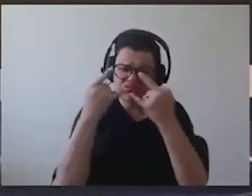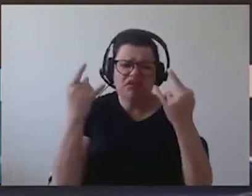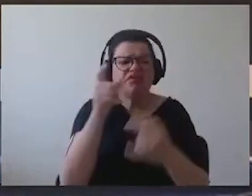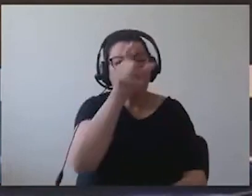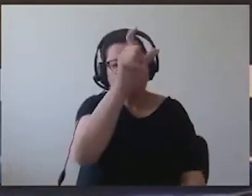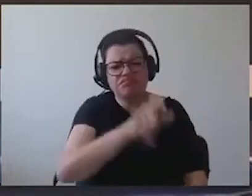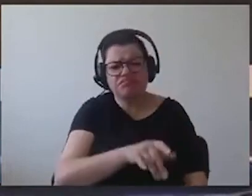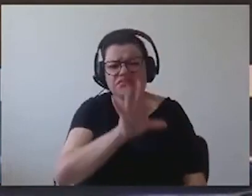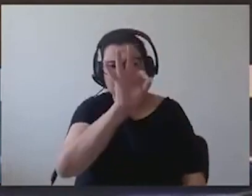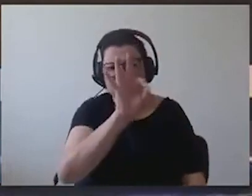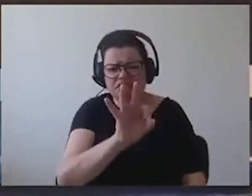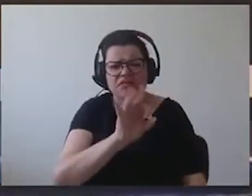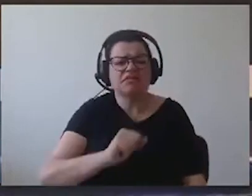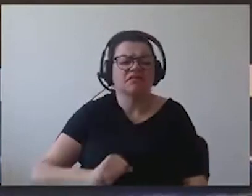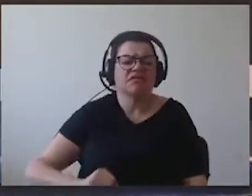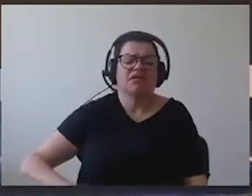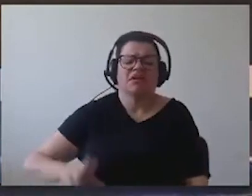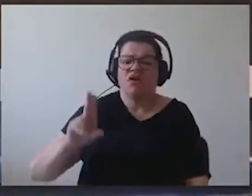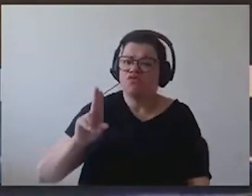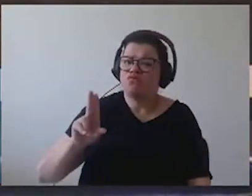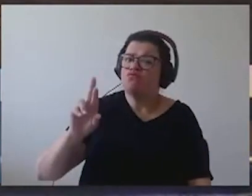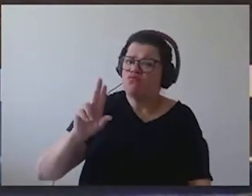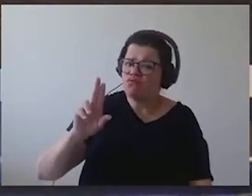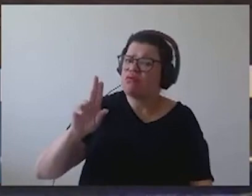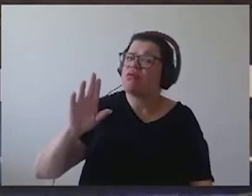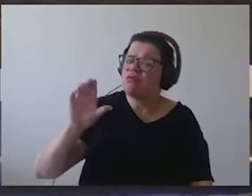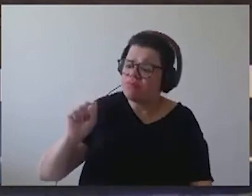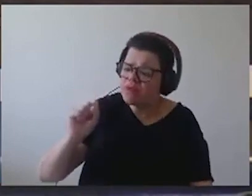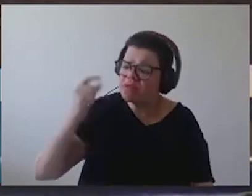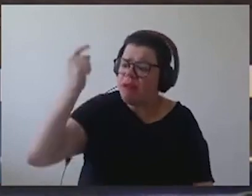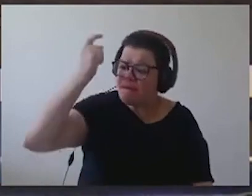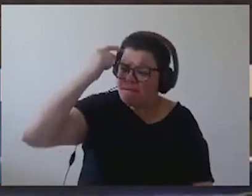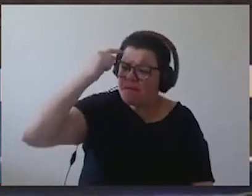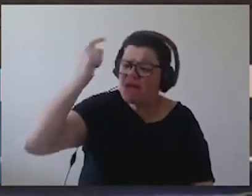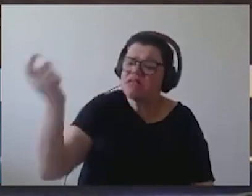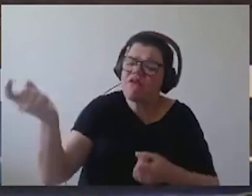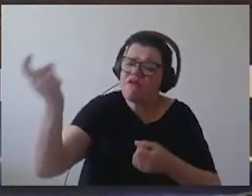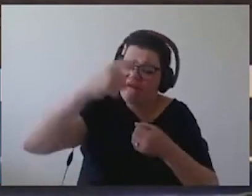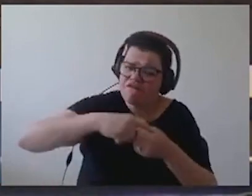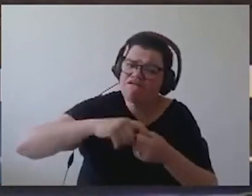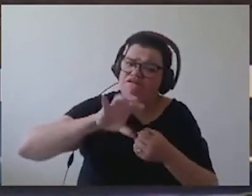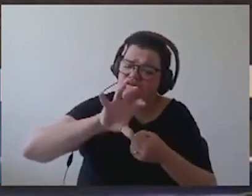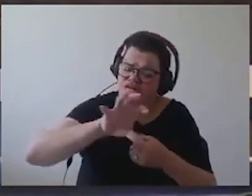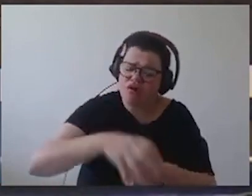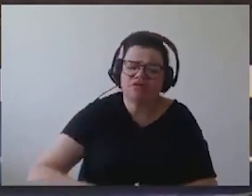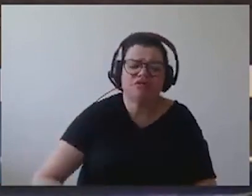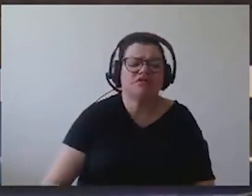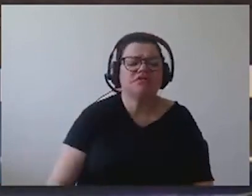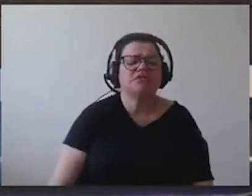a Urbis reconsidere e reimplante o sistema. Com a palavra, o vereador Eder Borges.